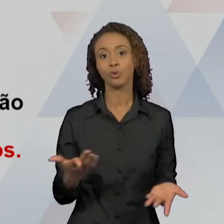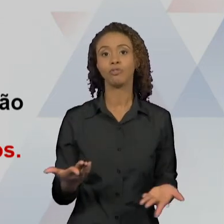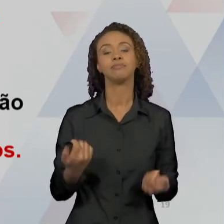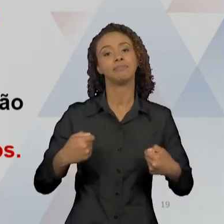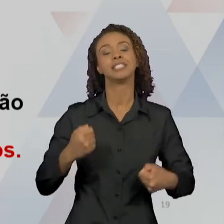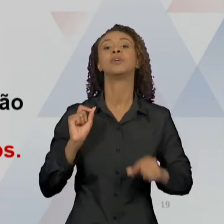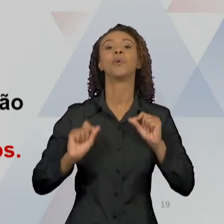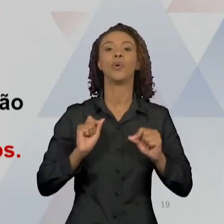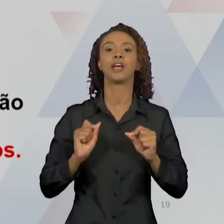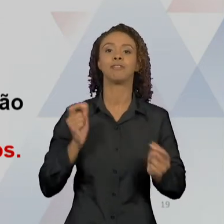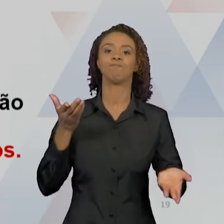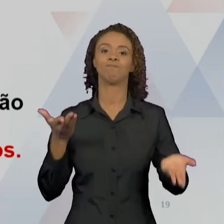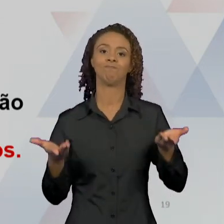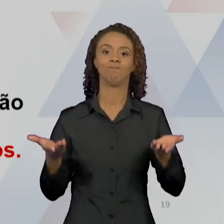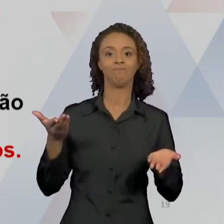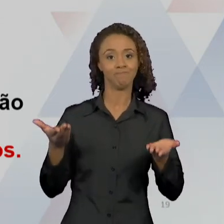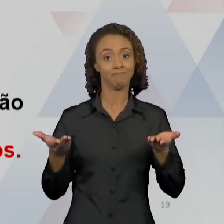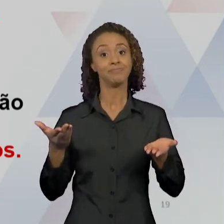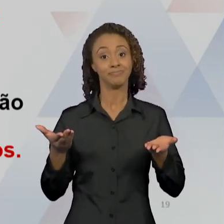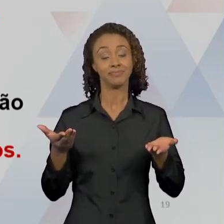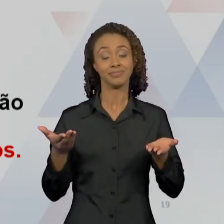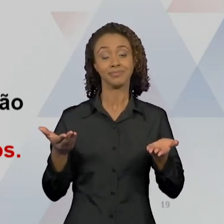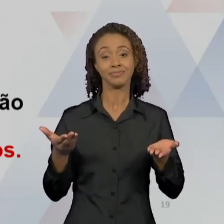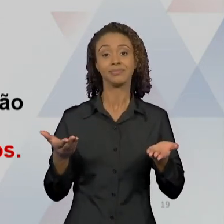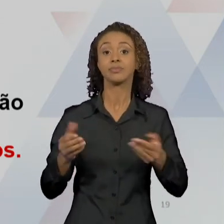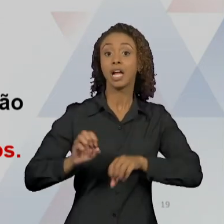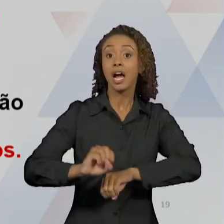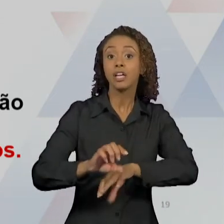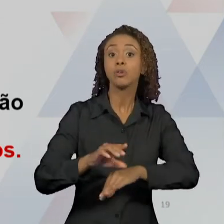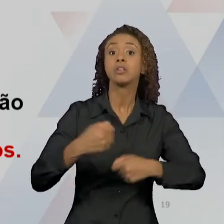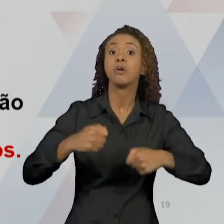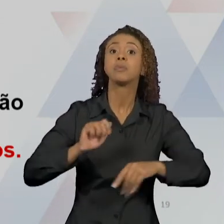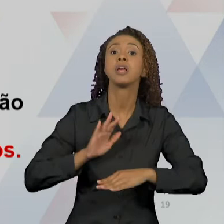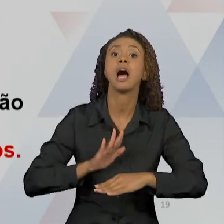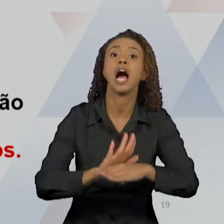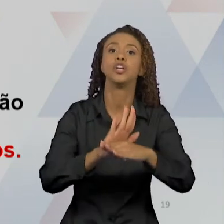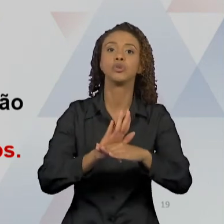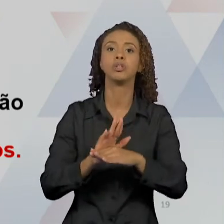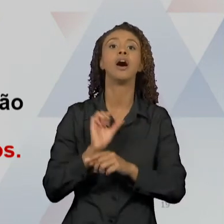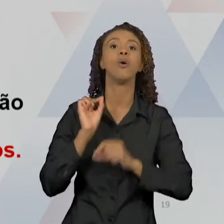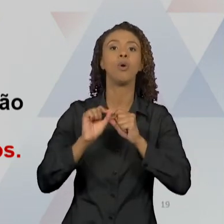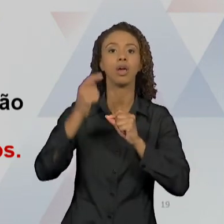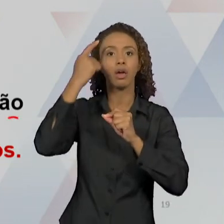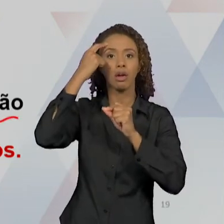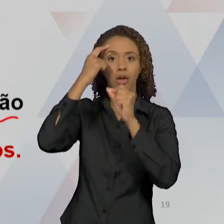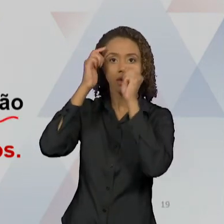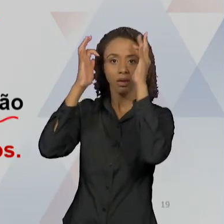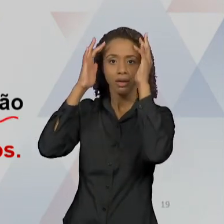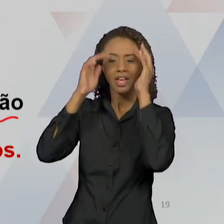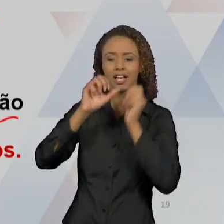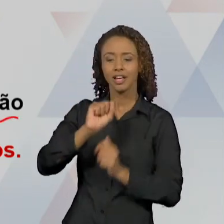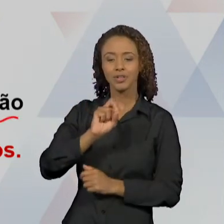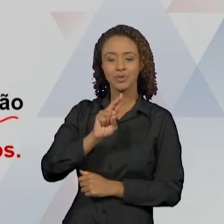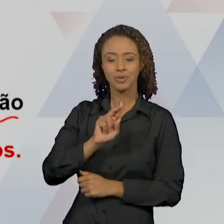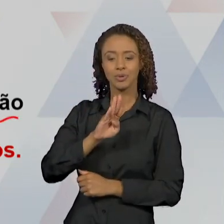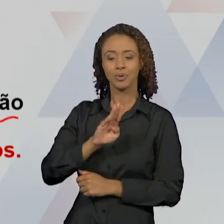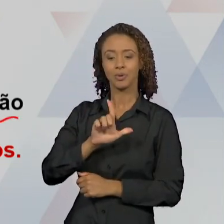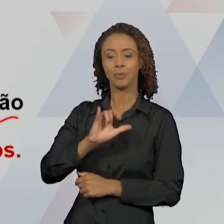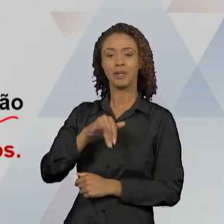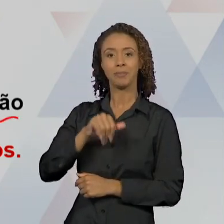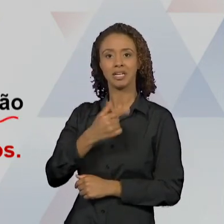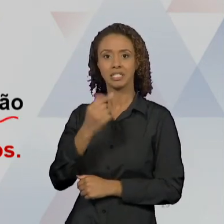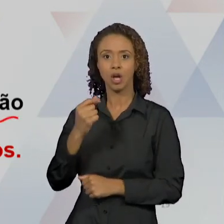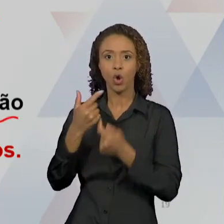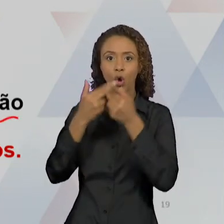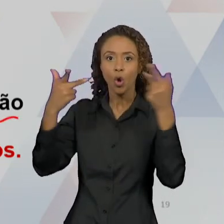equilíbrio. Então, a educação deve contribuir para a sublimação, falei nessa aula de sublimação, esse direcionamento da energia